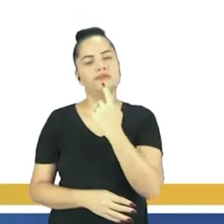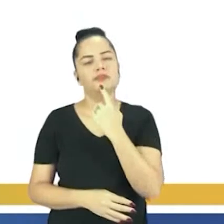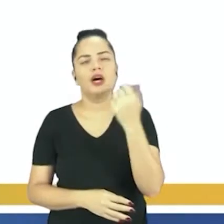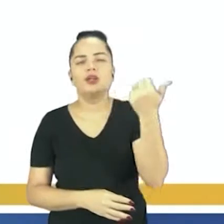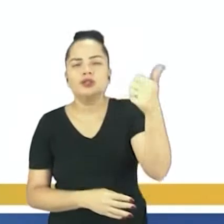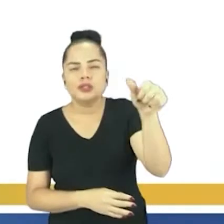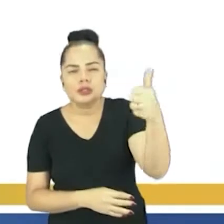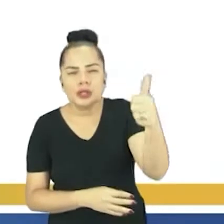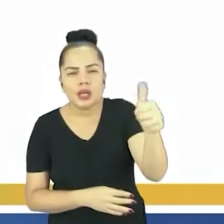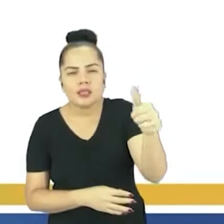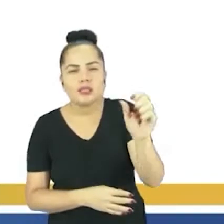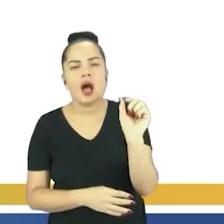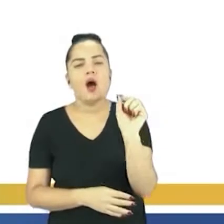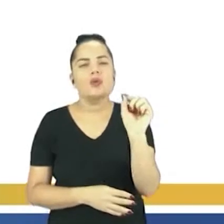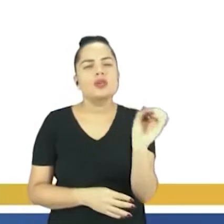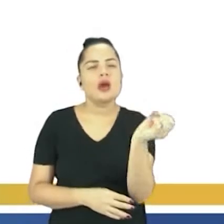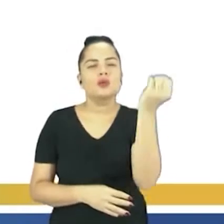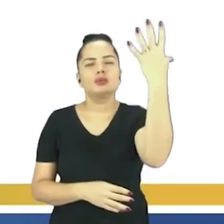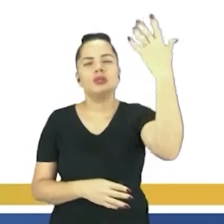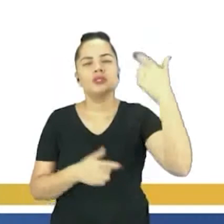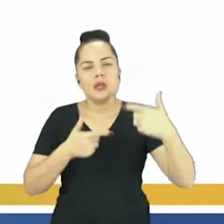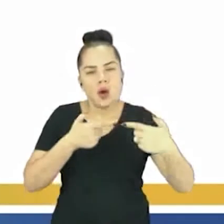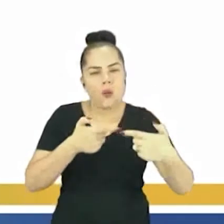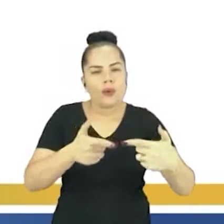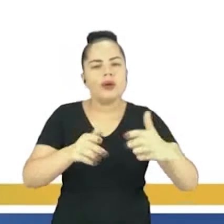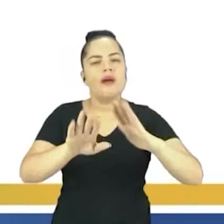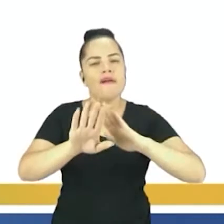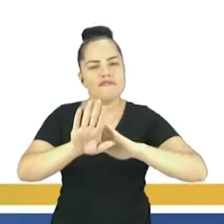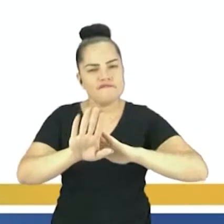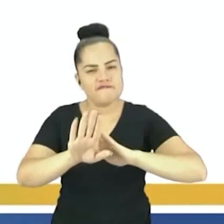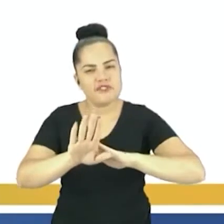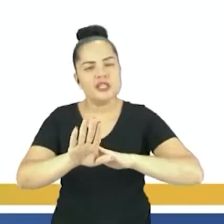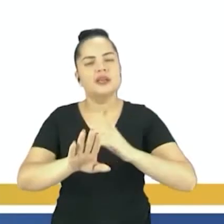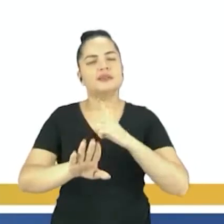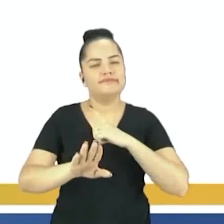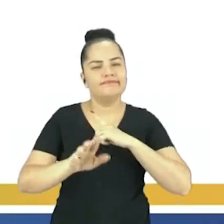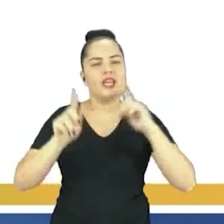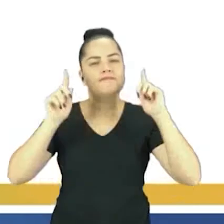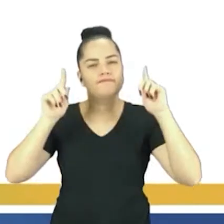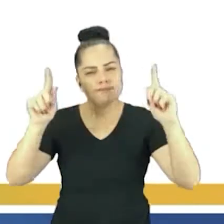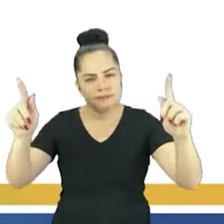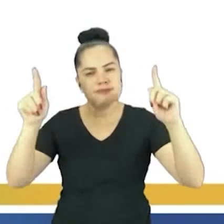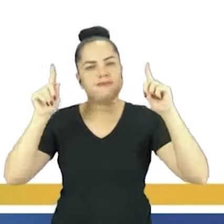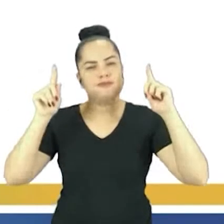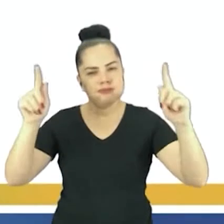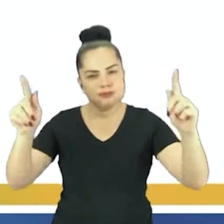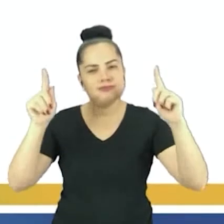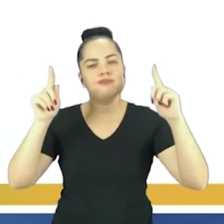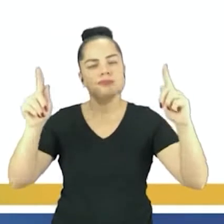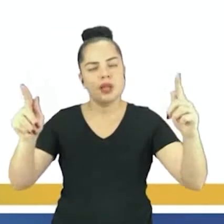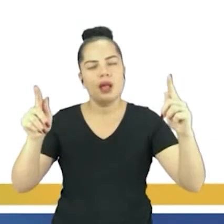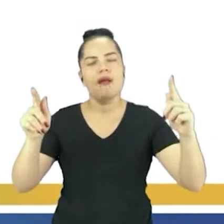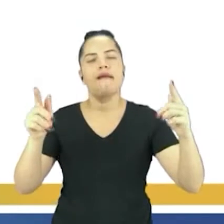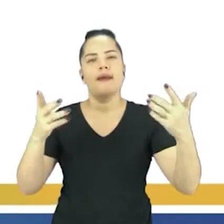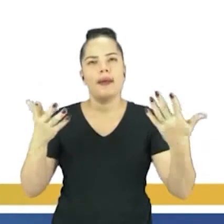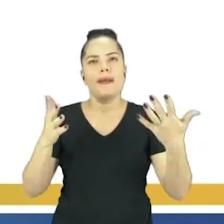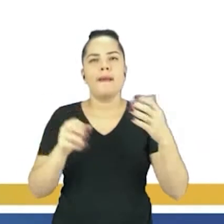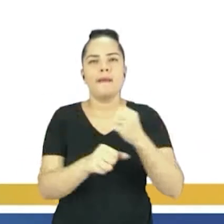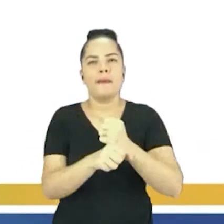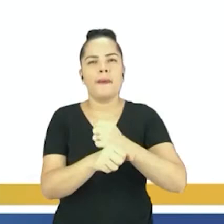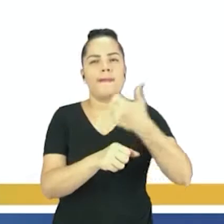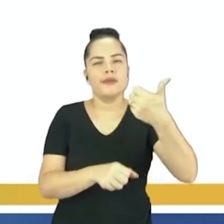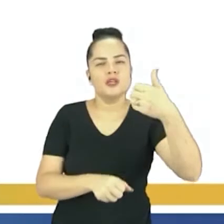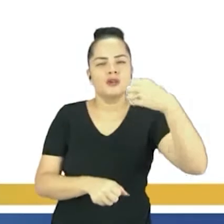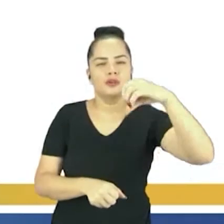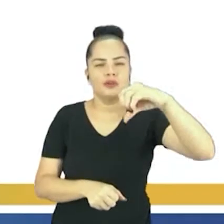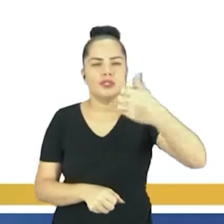período também, da Guerra Fria, os protestos, principalmente na década de 60, se multiplicaram e muitos países